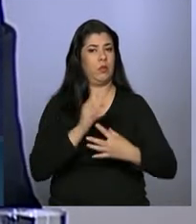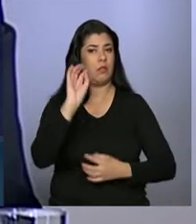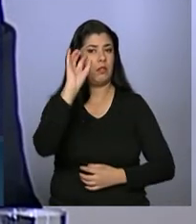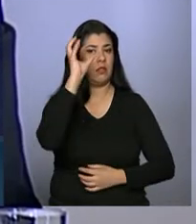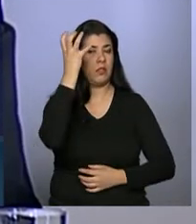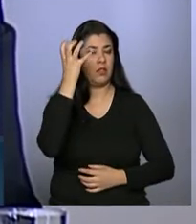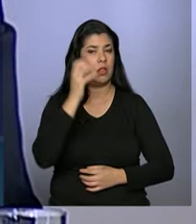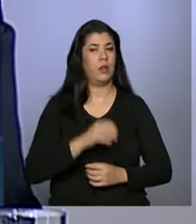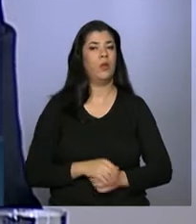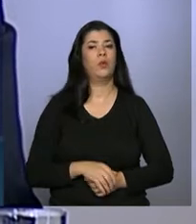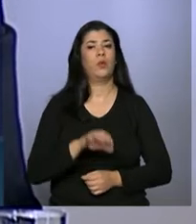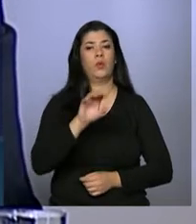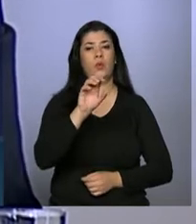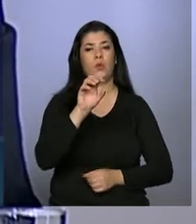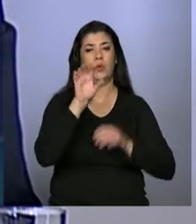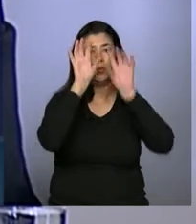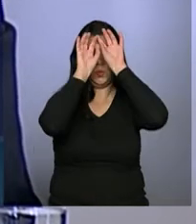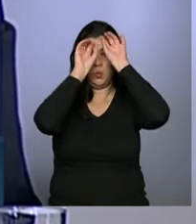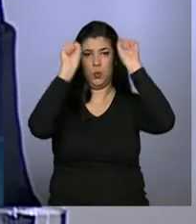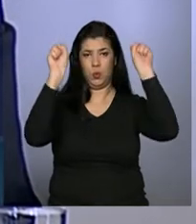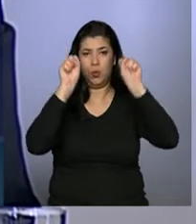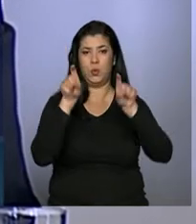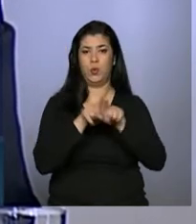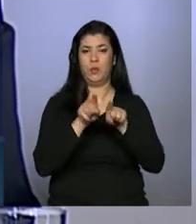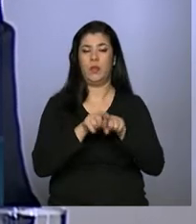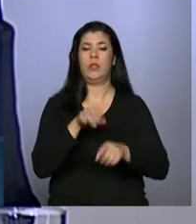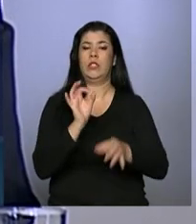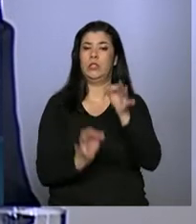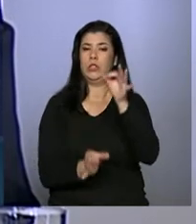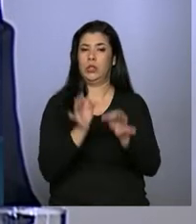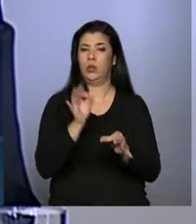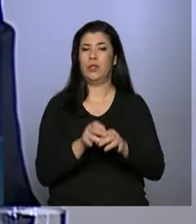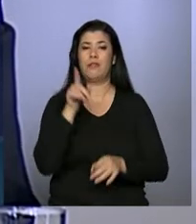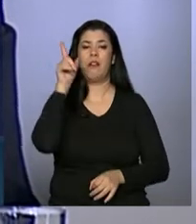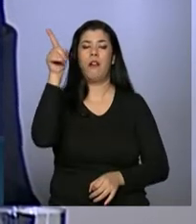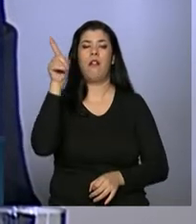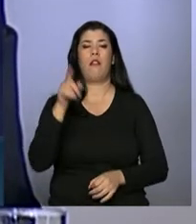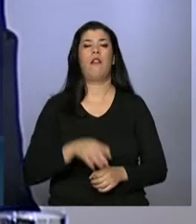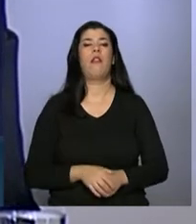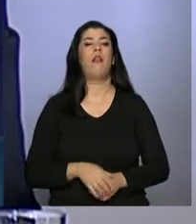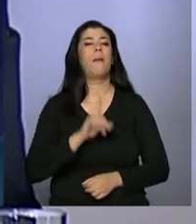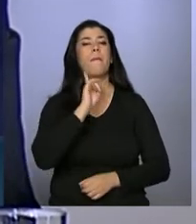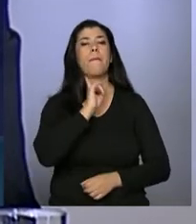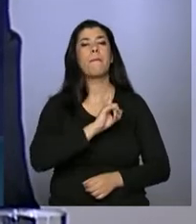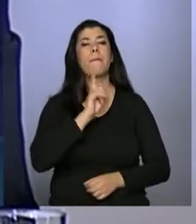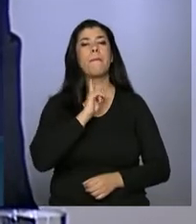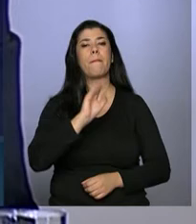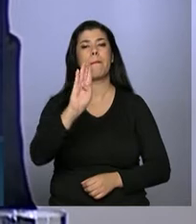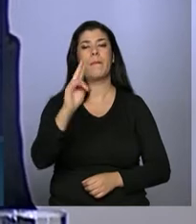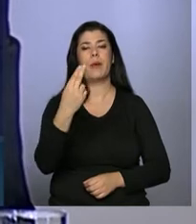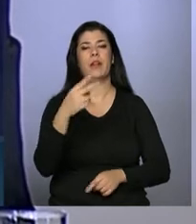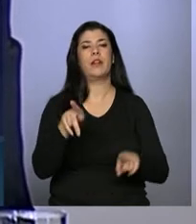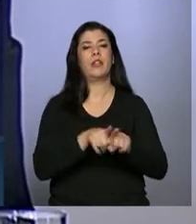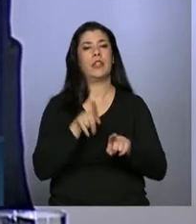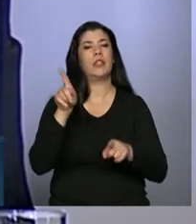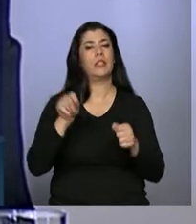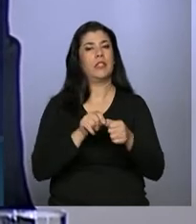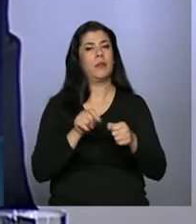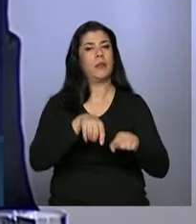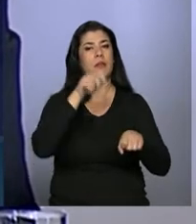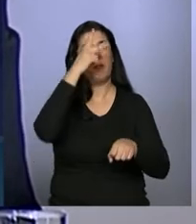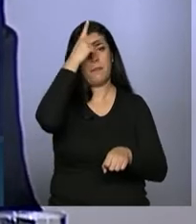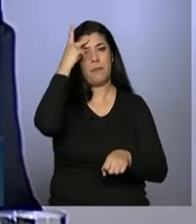Tribunal Federal de que eles devem ser julgados em Belo Horizonte, onde foram julgados os executores.